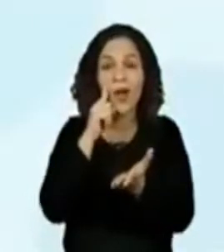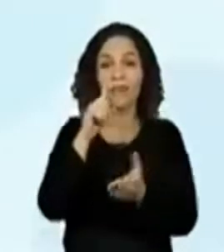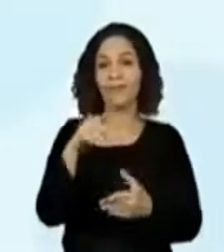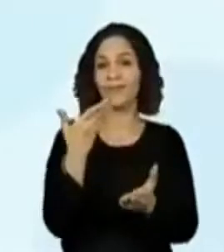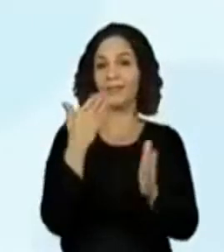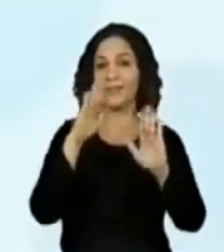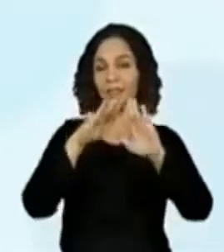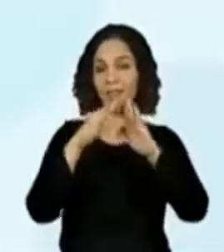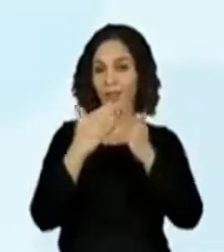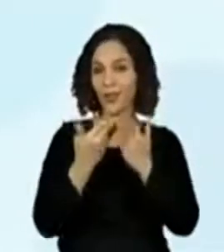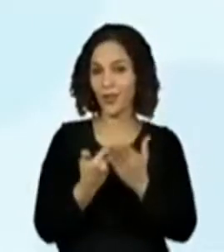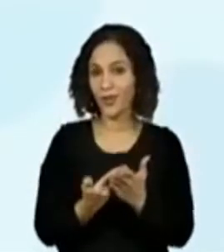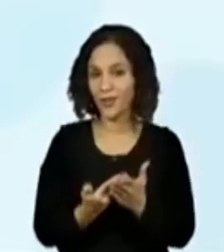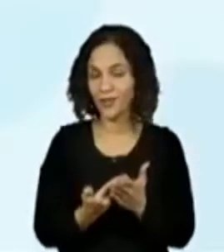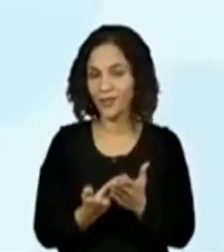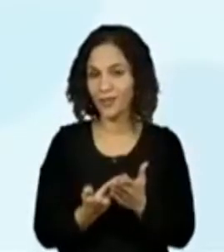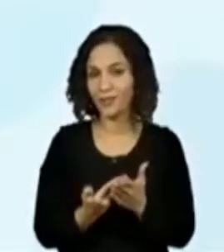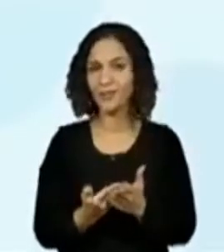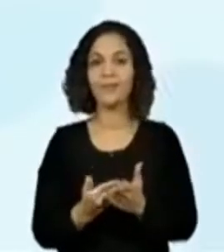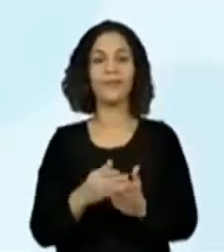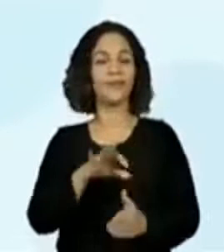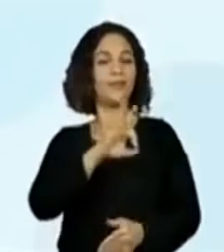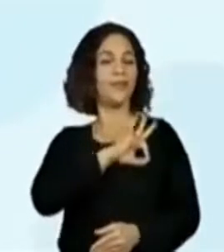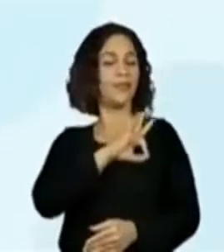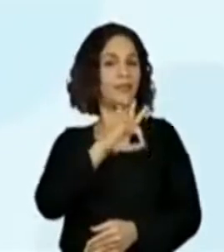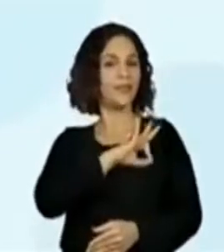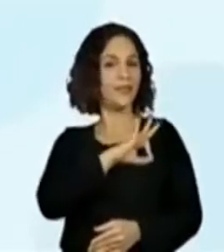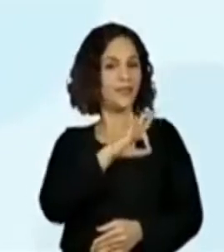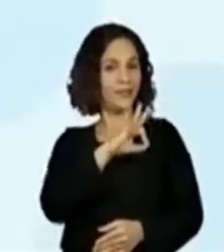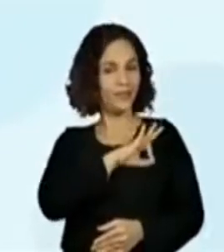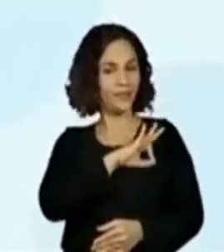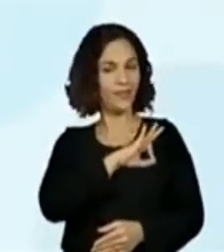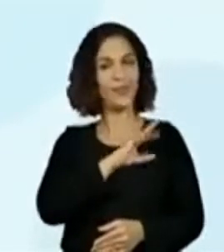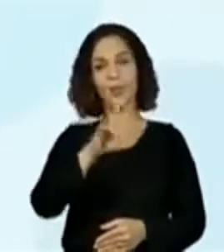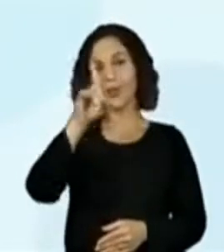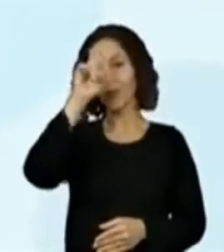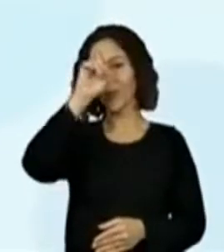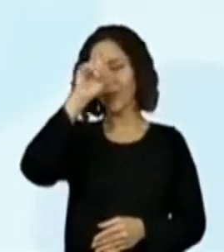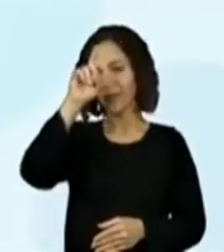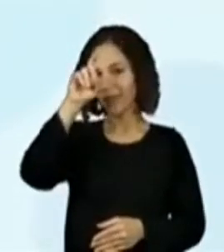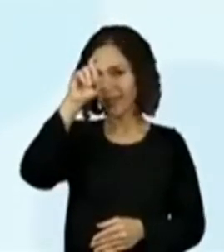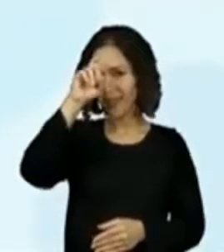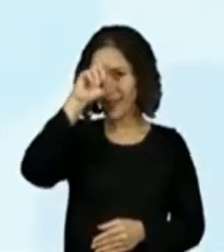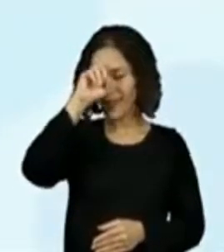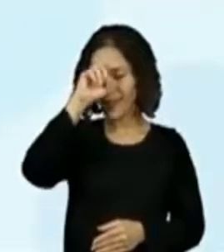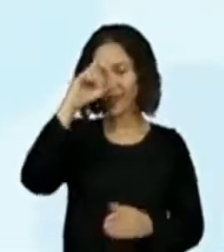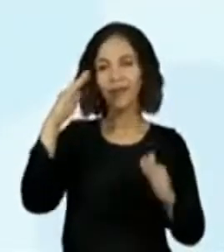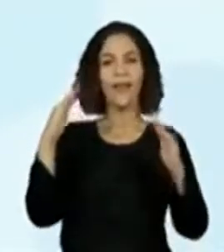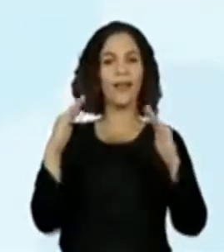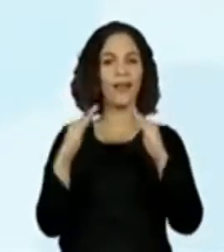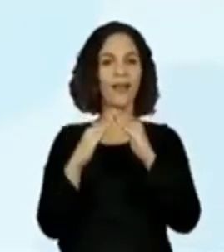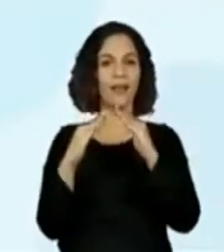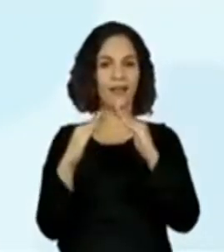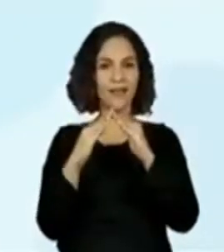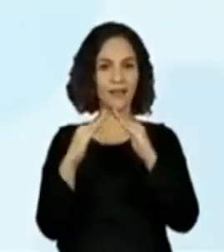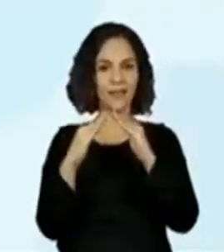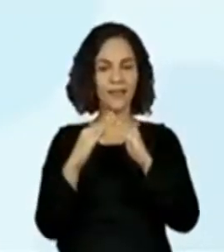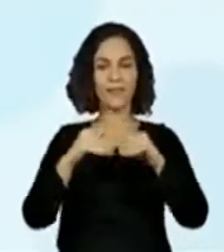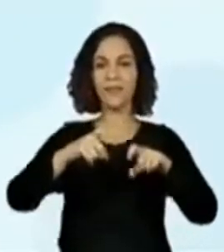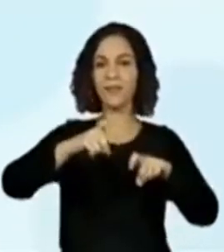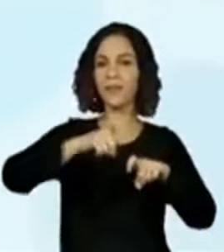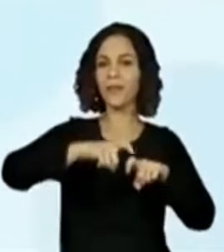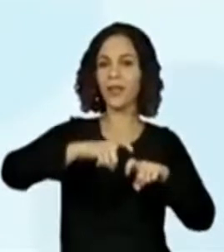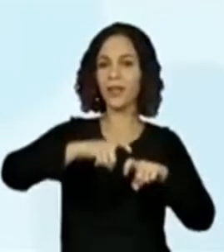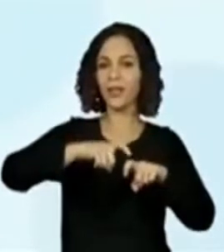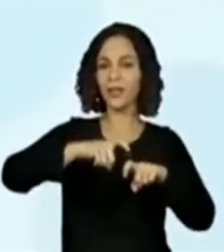Escola, delegacia, hospital, casa, médico,